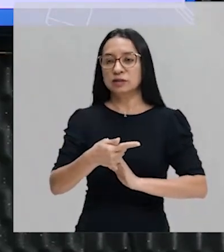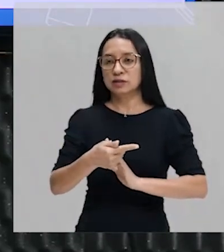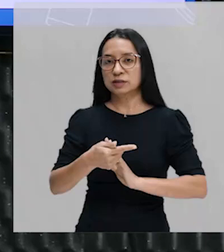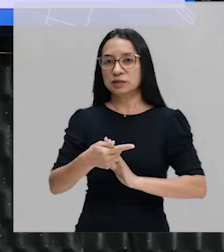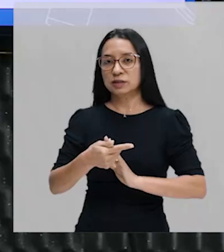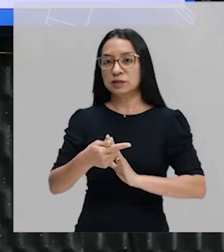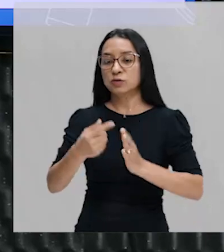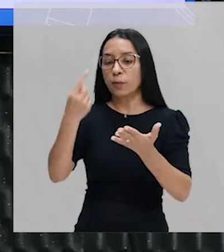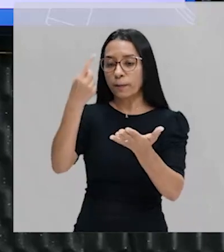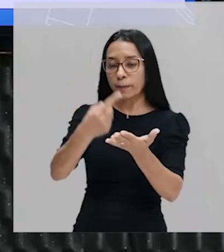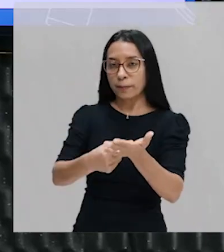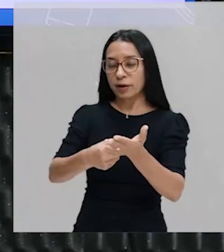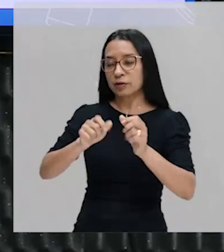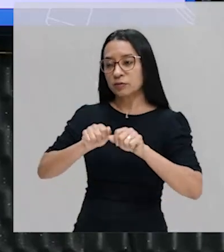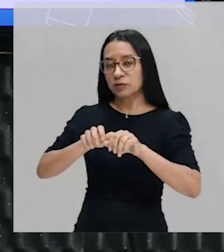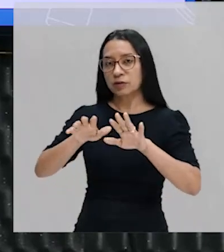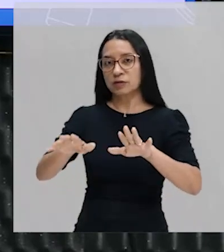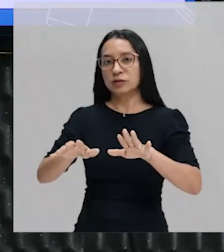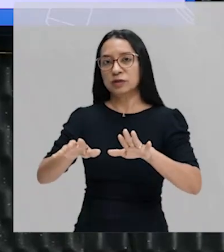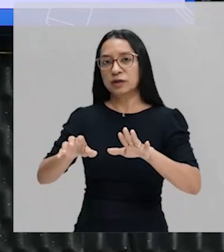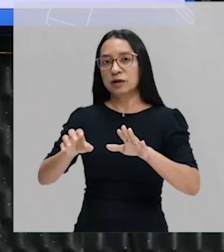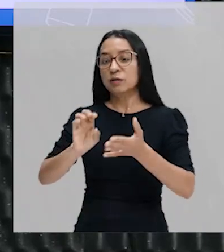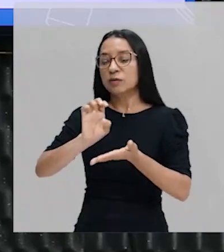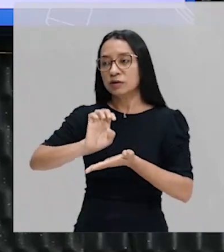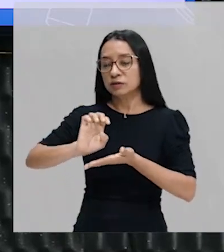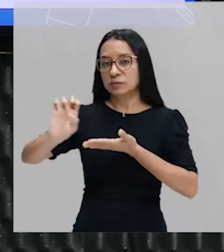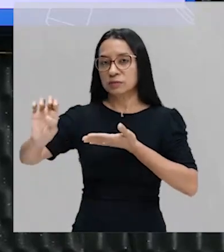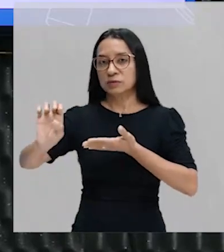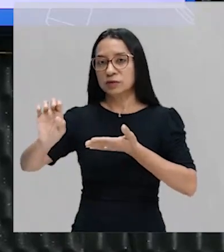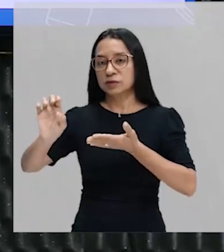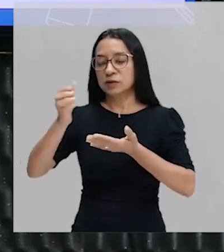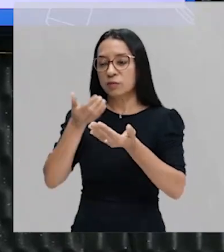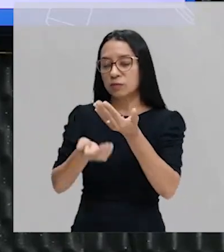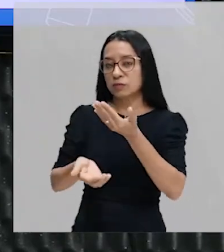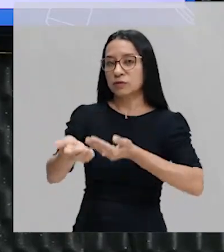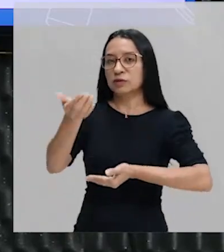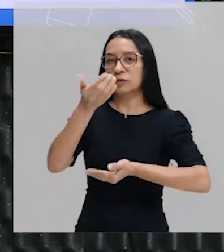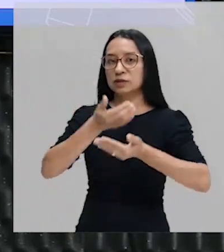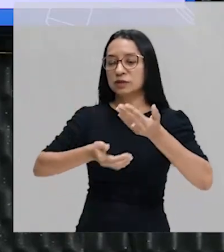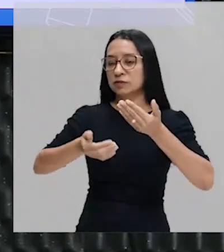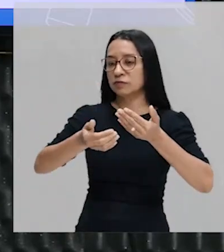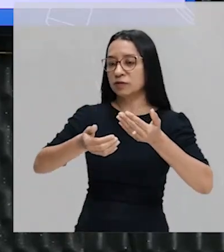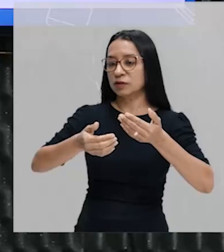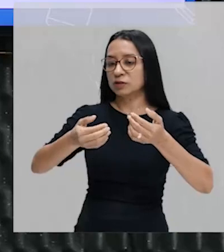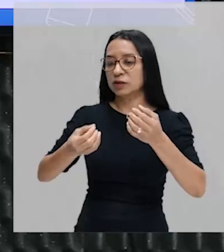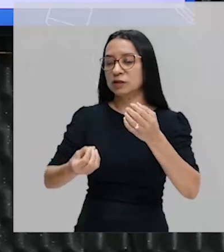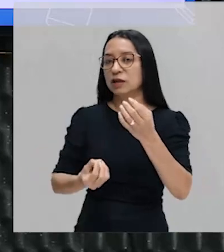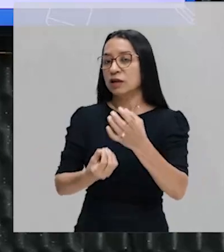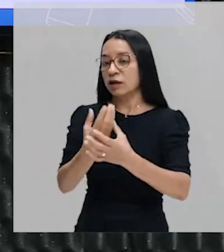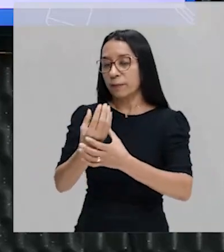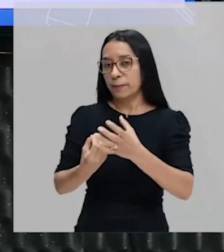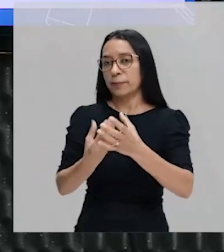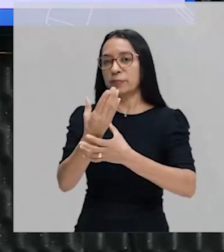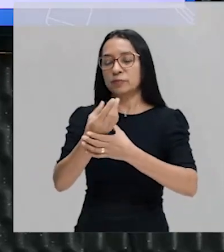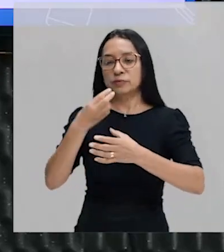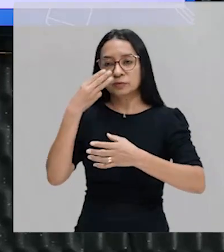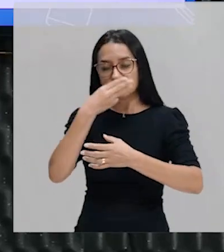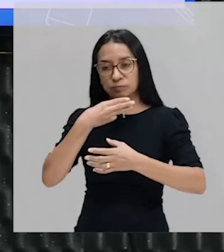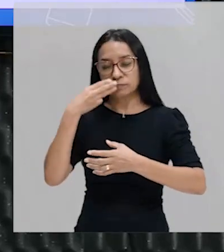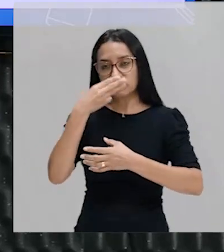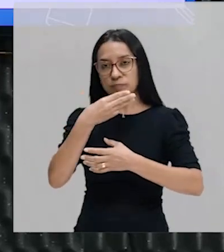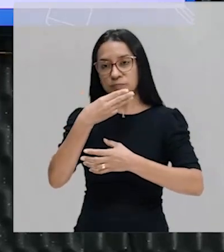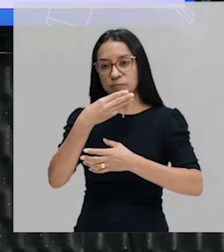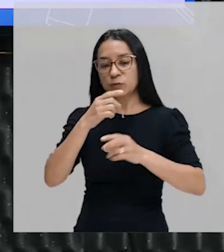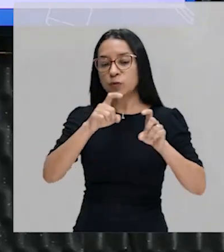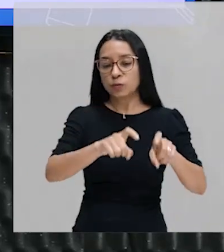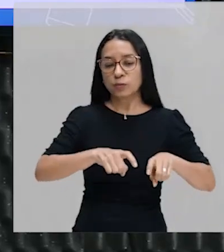da produção açucareira. Nós iremos cultivar a cana e produzir esse açúcar